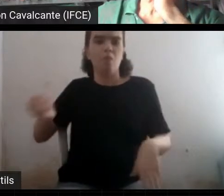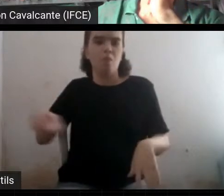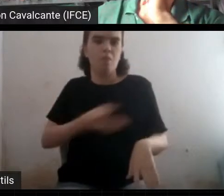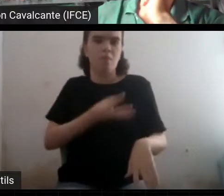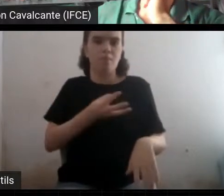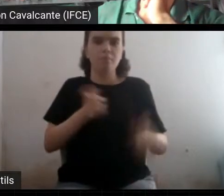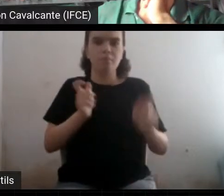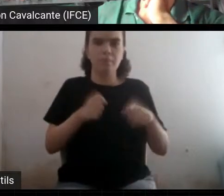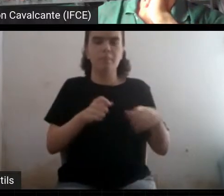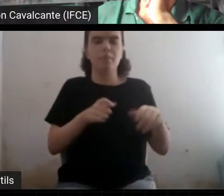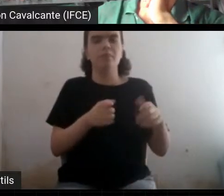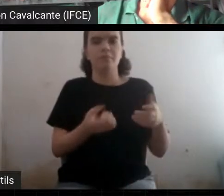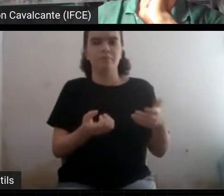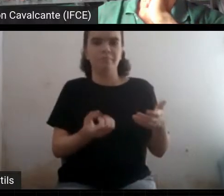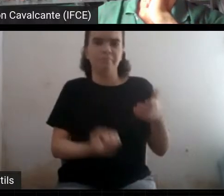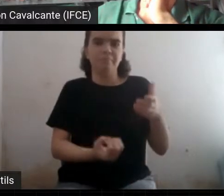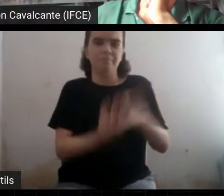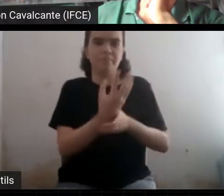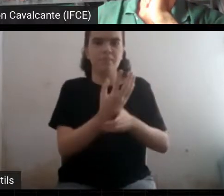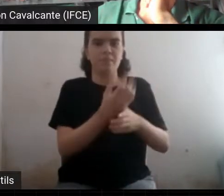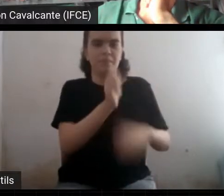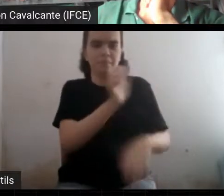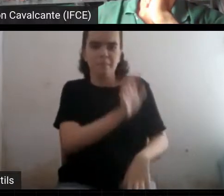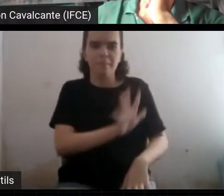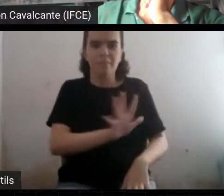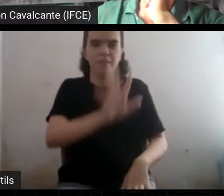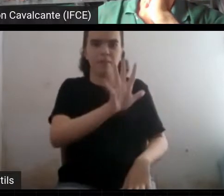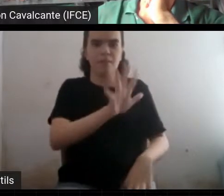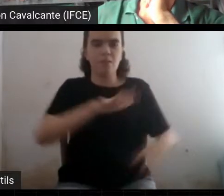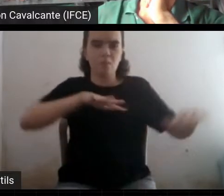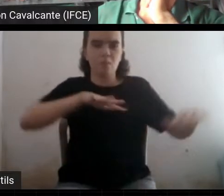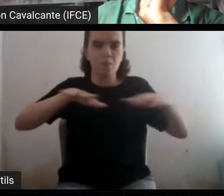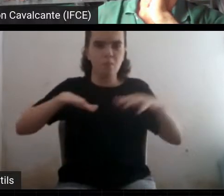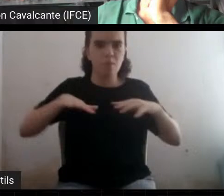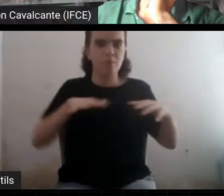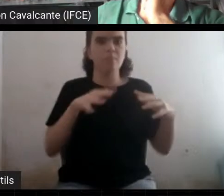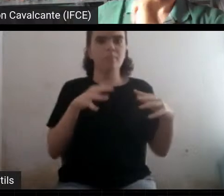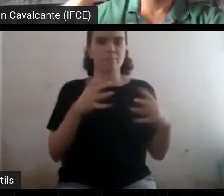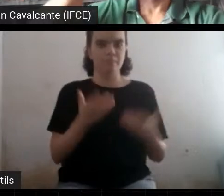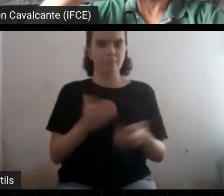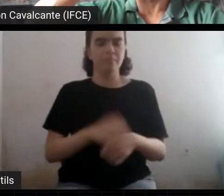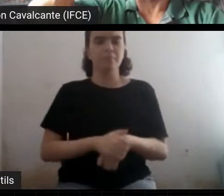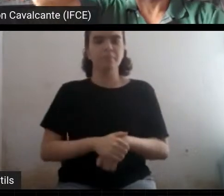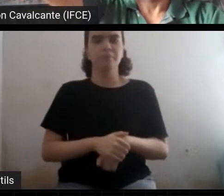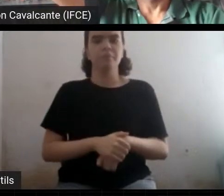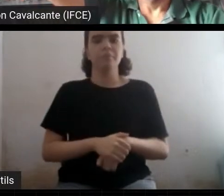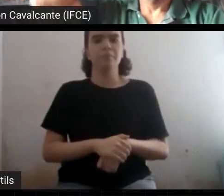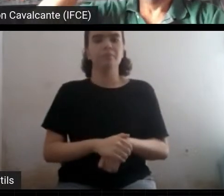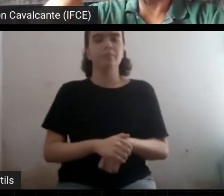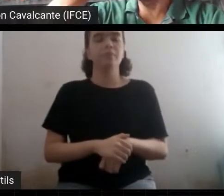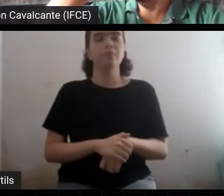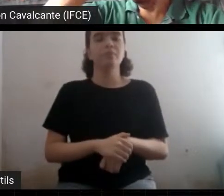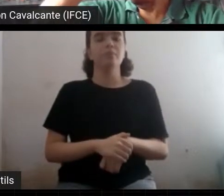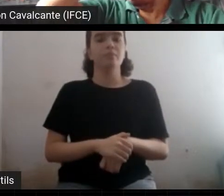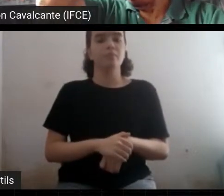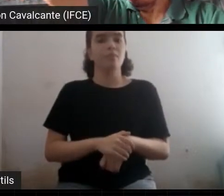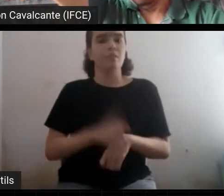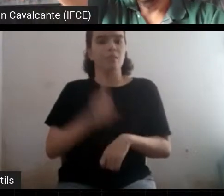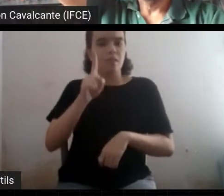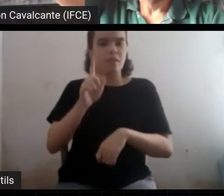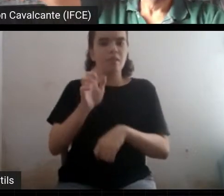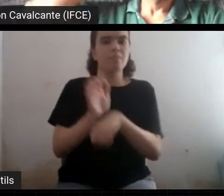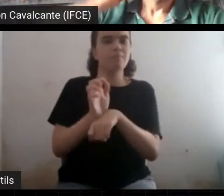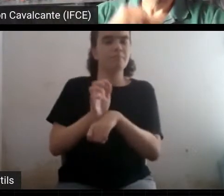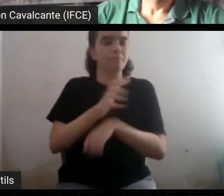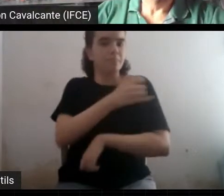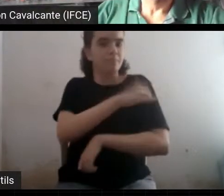de um supercomputador. Isso a gente não faz... O Santos Dumont, que é um supercomputador que nós temos lá no Rio de Janeiro, não é capaz